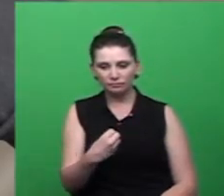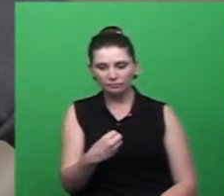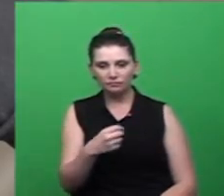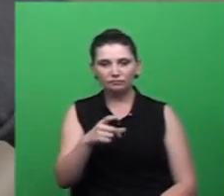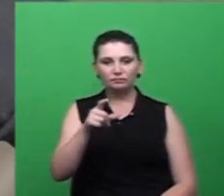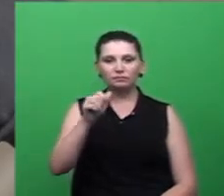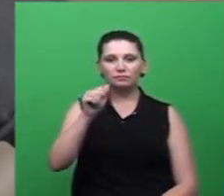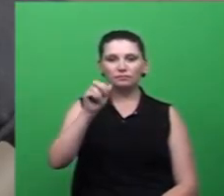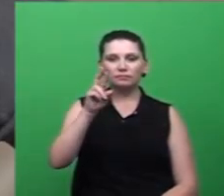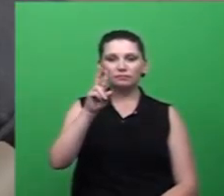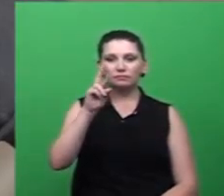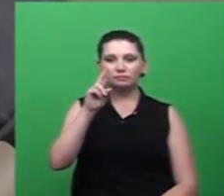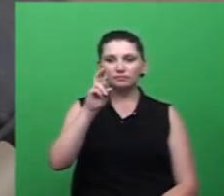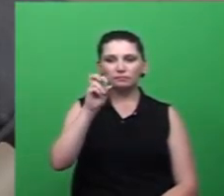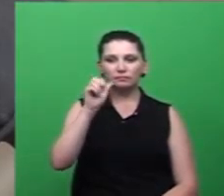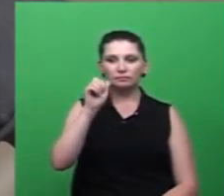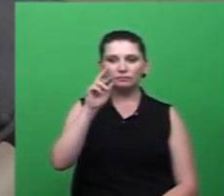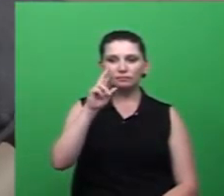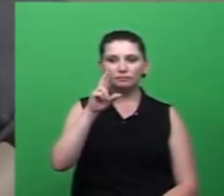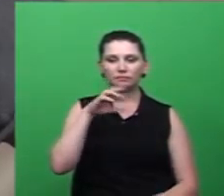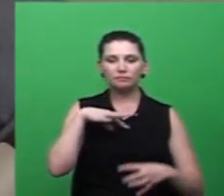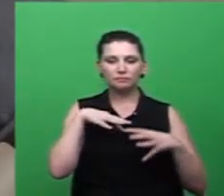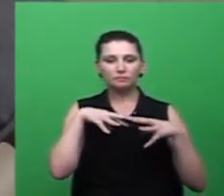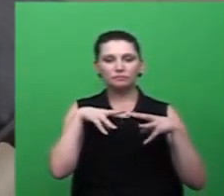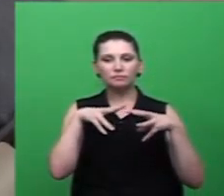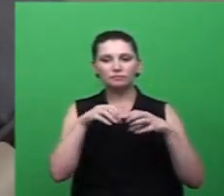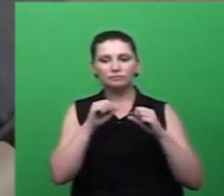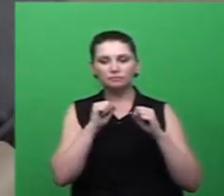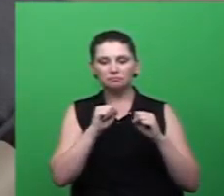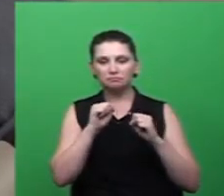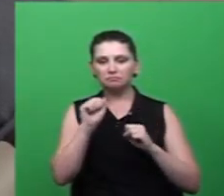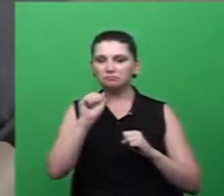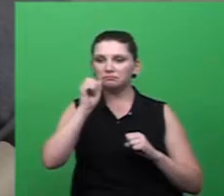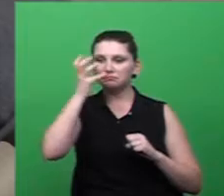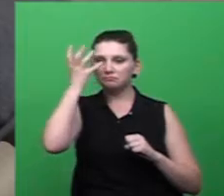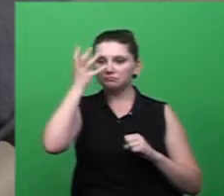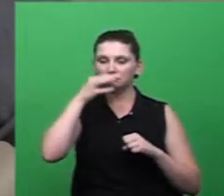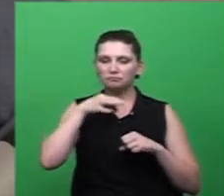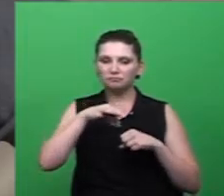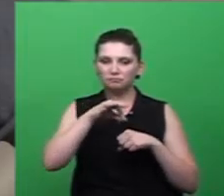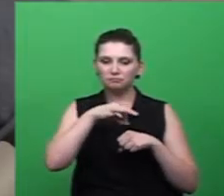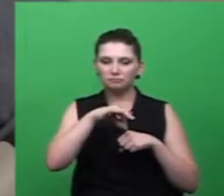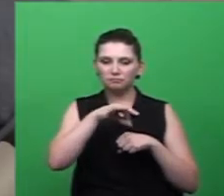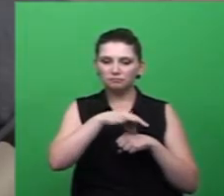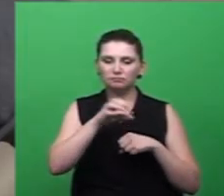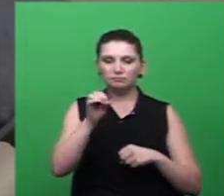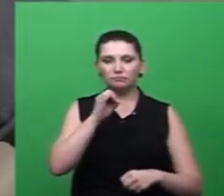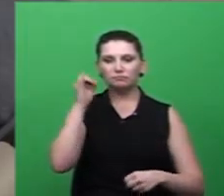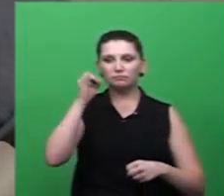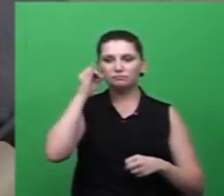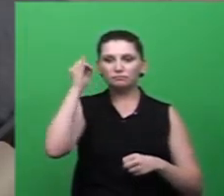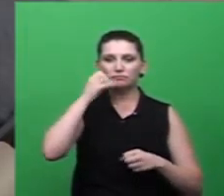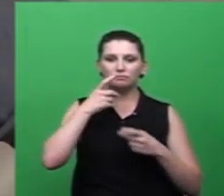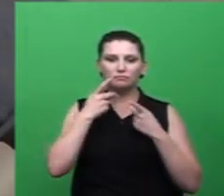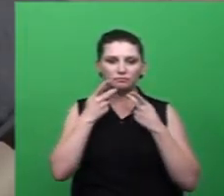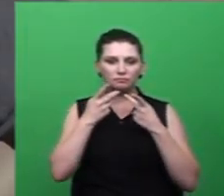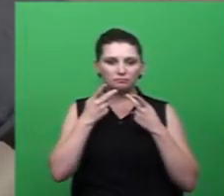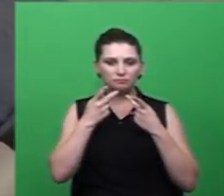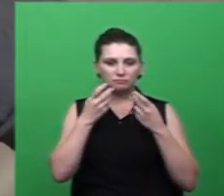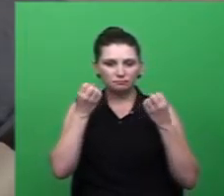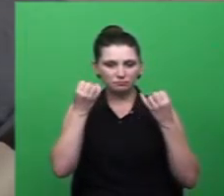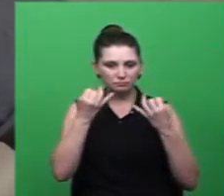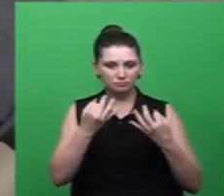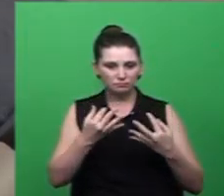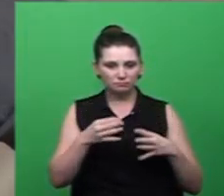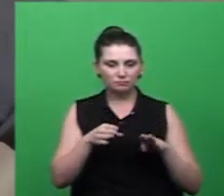contaminação com a Aedes aegypti dentro dos próximos sete dias subsequentes. Por isso, é importante dizer para vocês que alguns locais que geram um pouco de